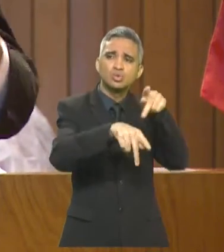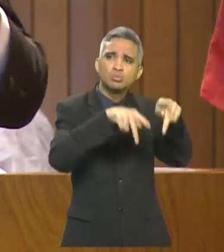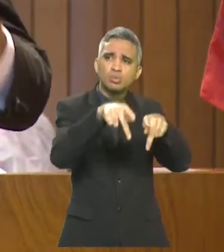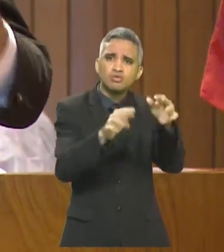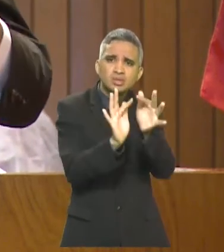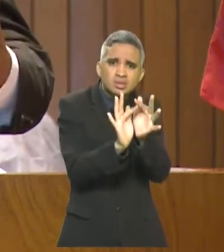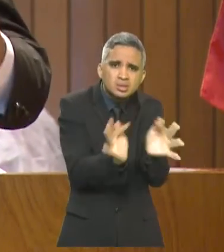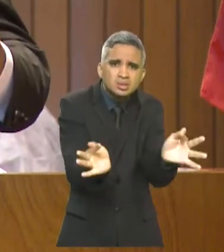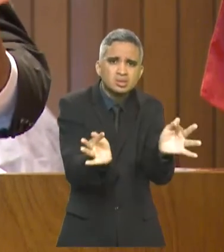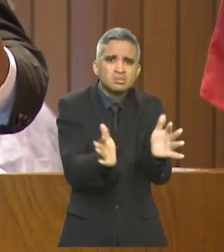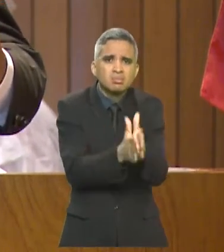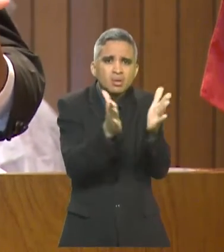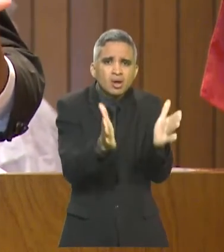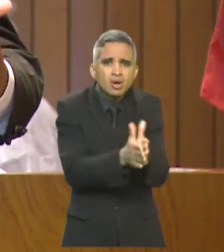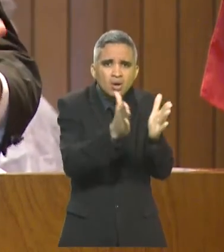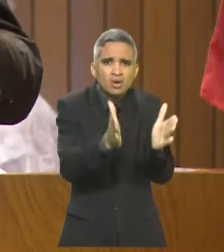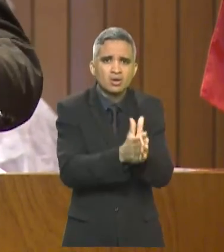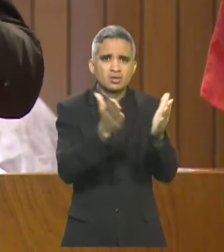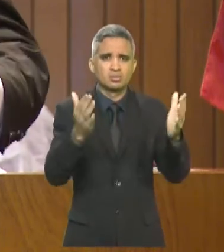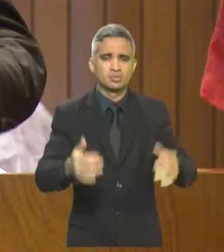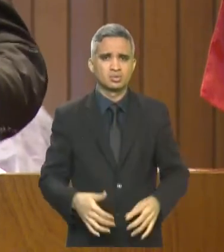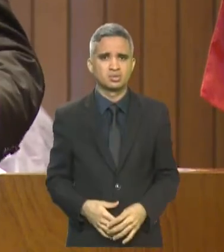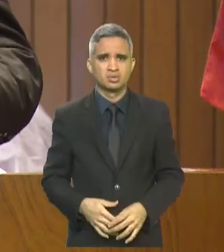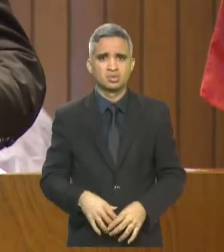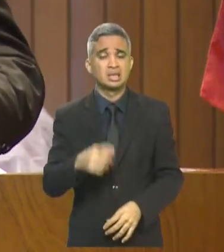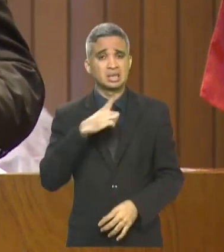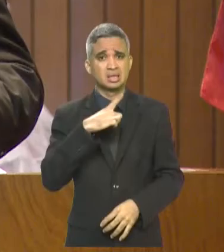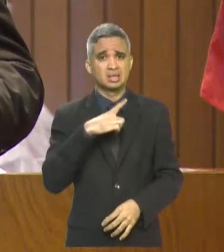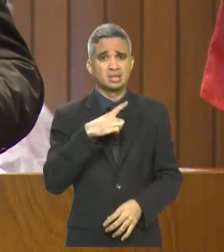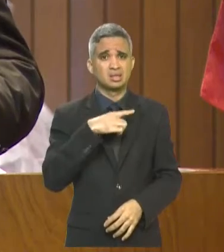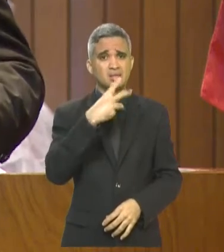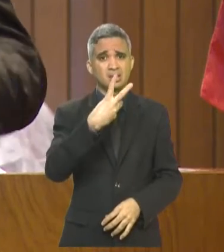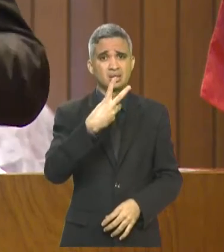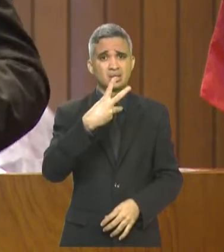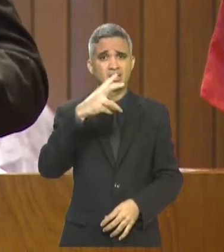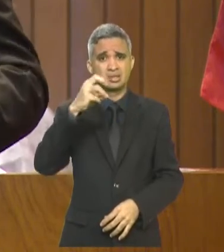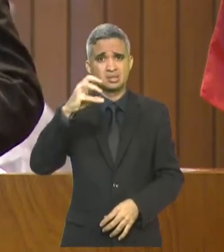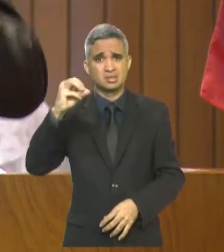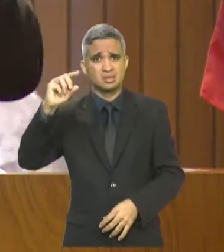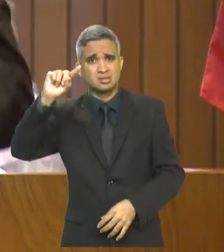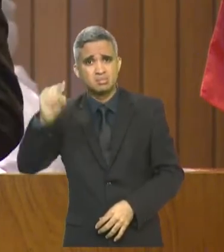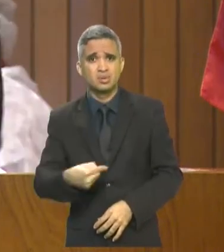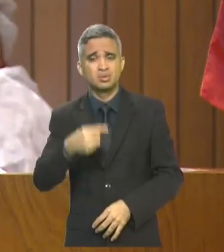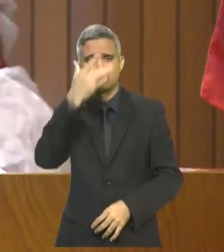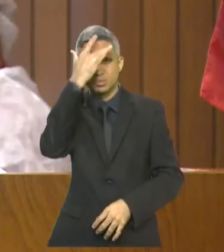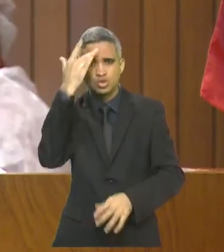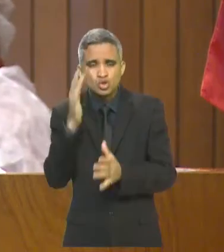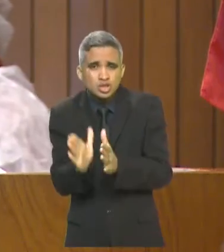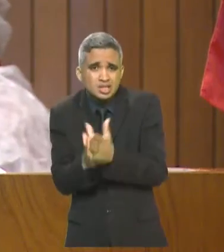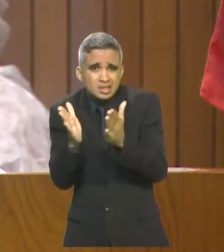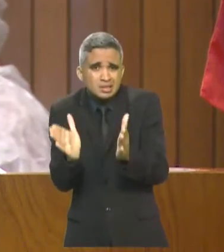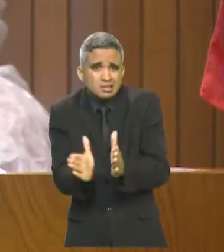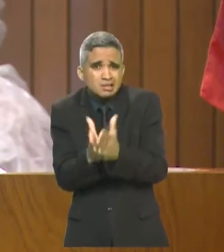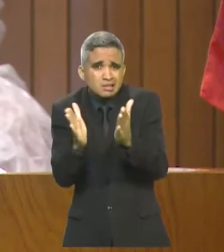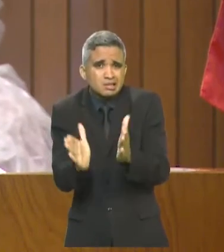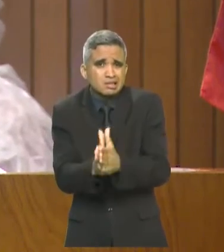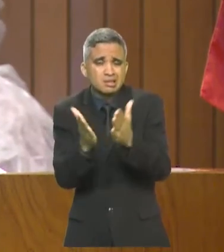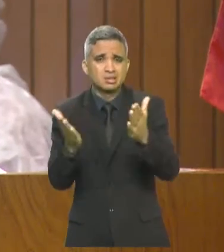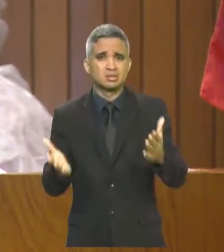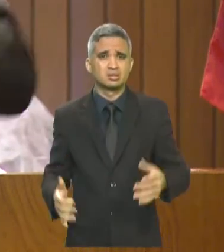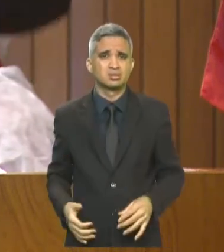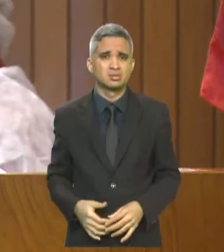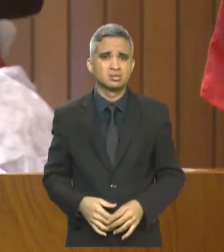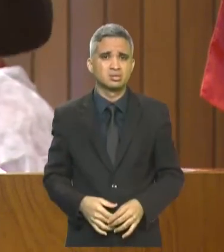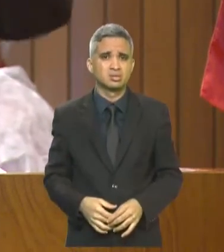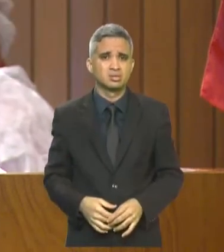temos 1.300 maranhenses na extrema pobreza, e tem condições? Tem! Nós já apontamos, inclusive, o